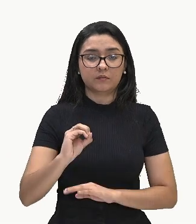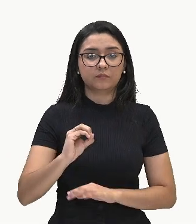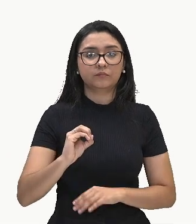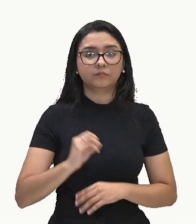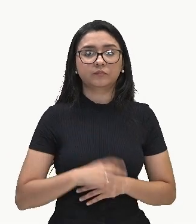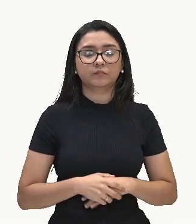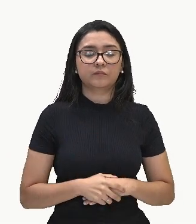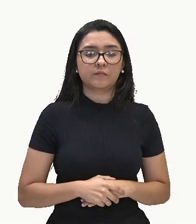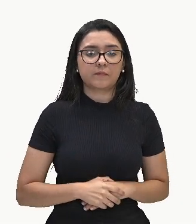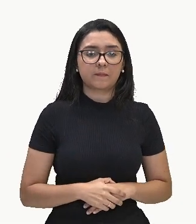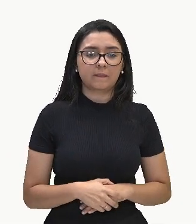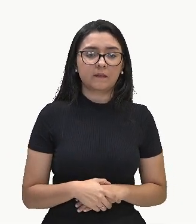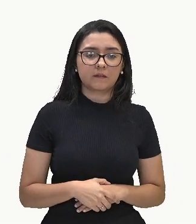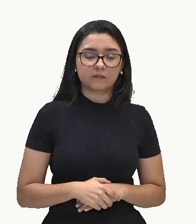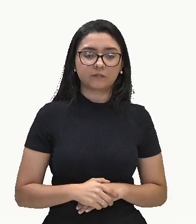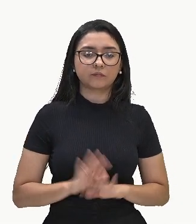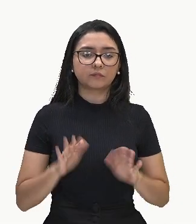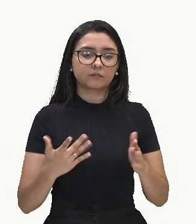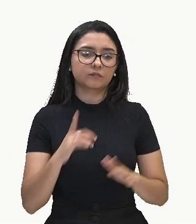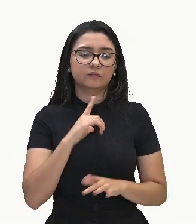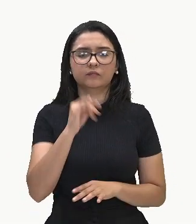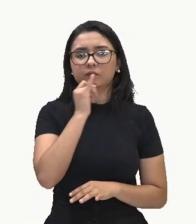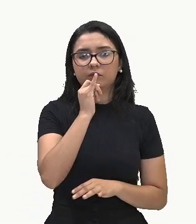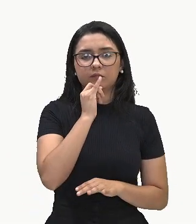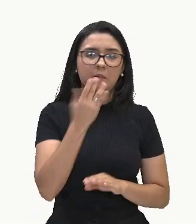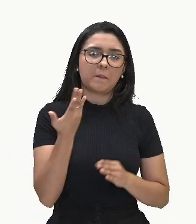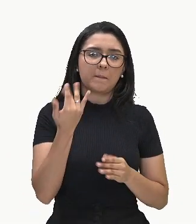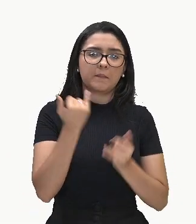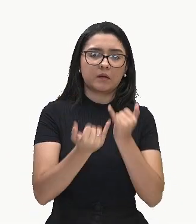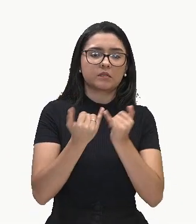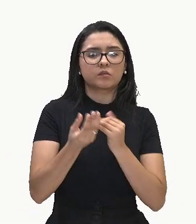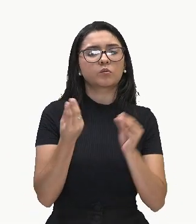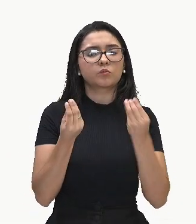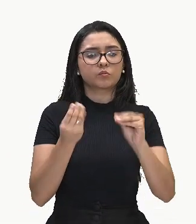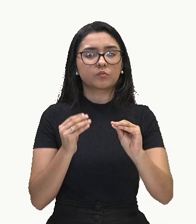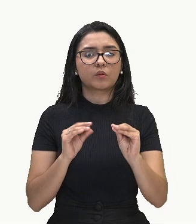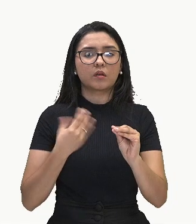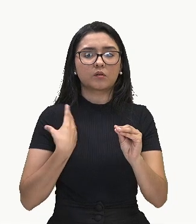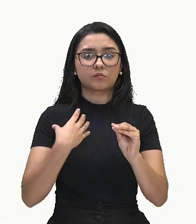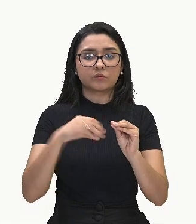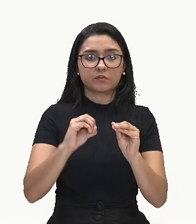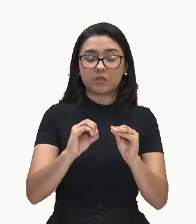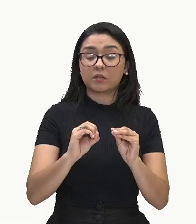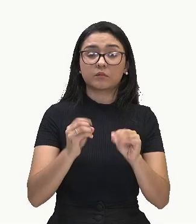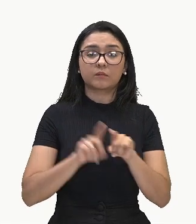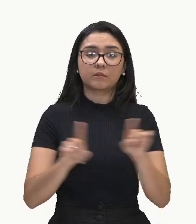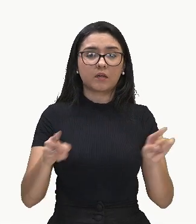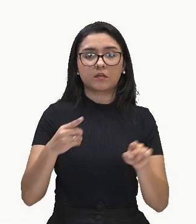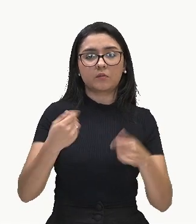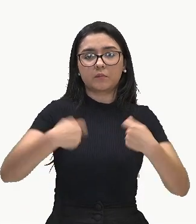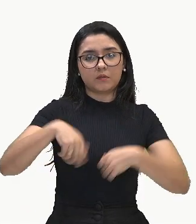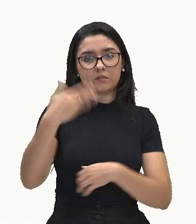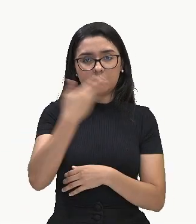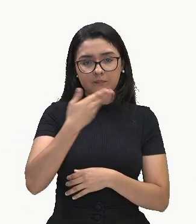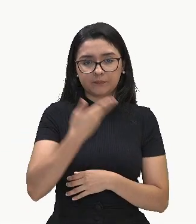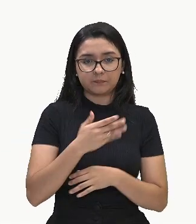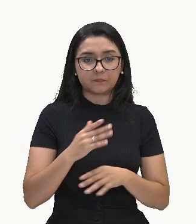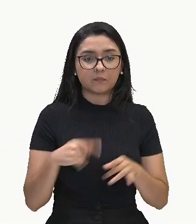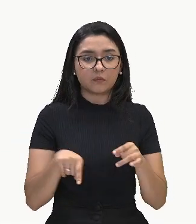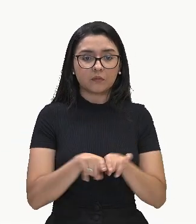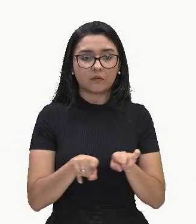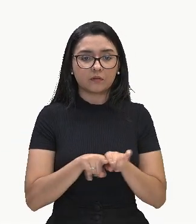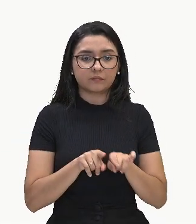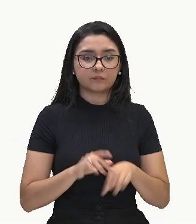Tá? Então, aqui é como se tivesse um zero. Precisa aparecer? Não. E agora? Menos